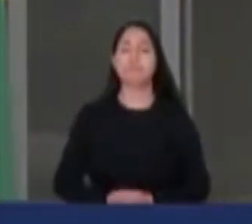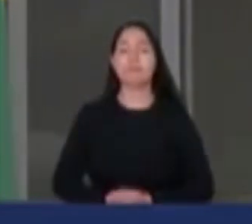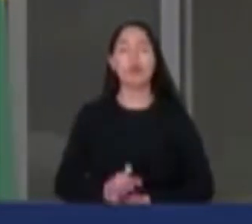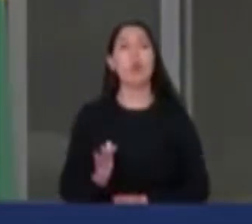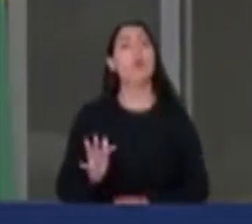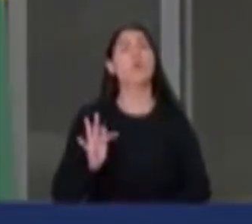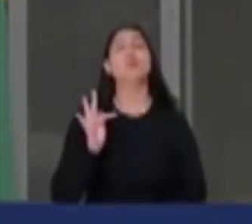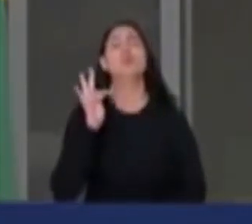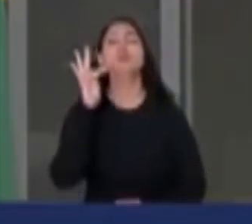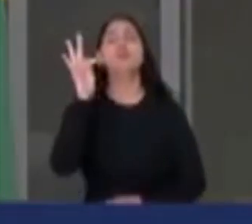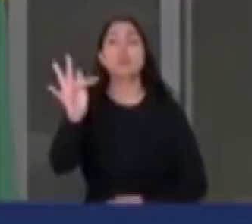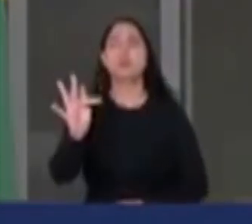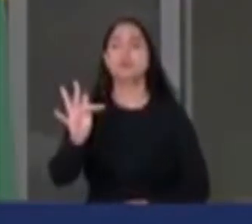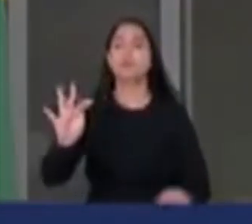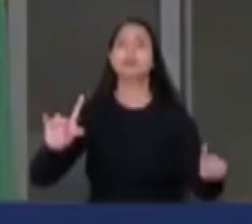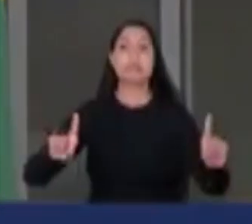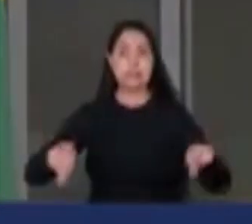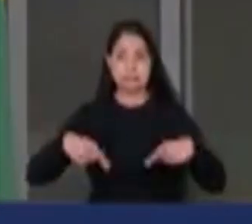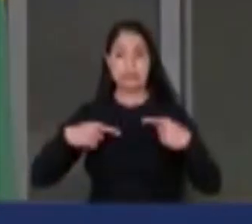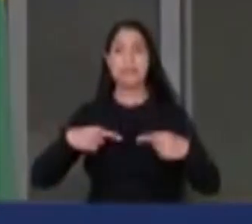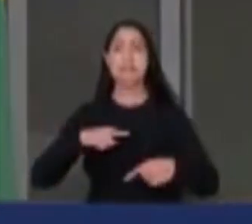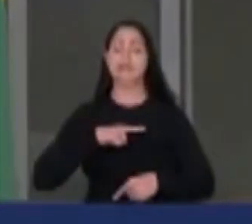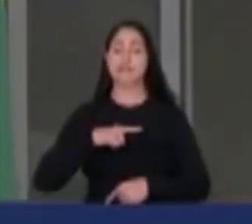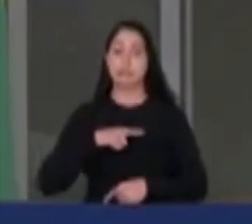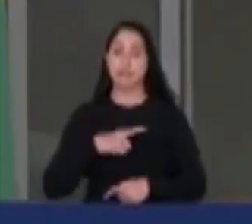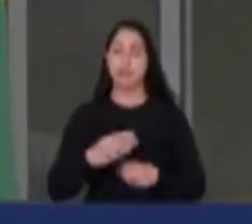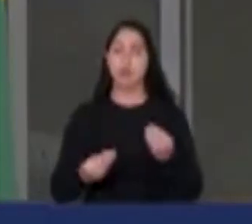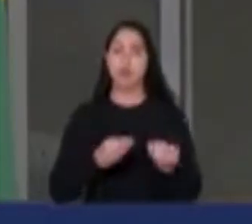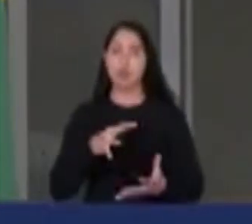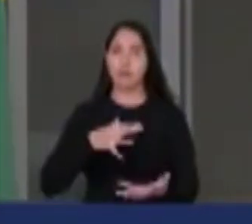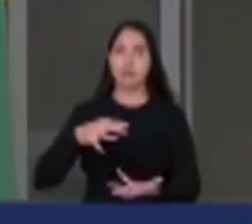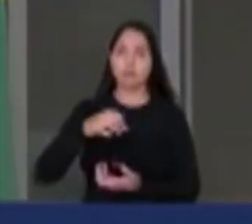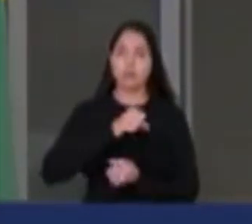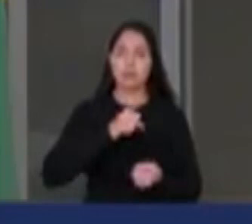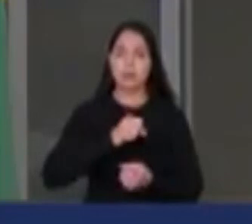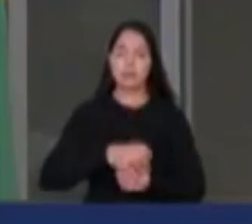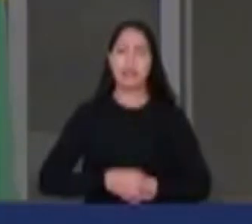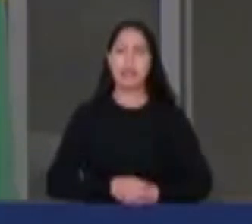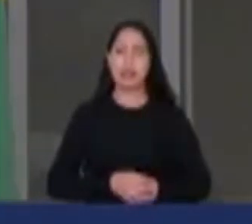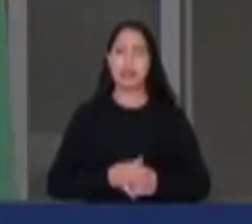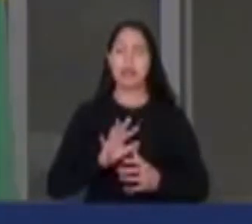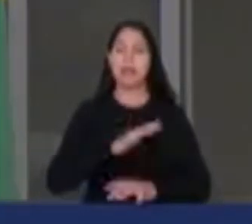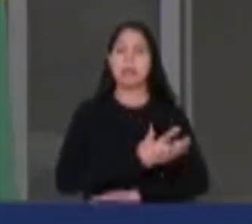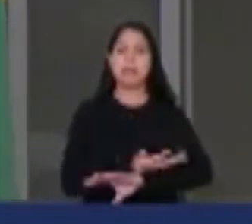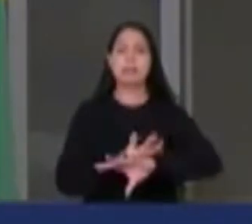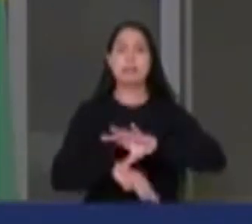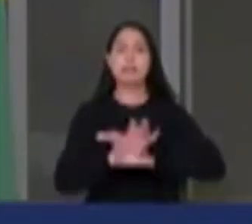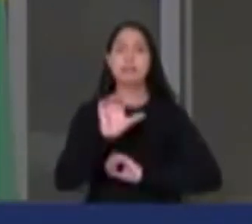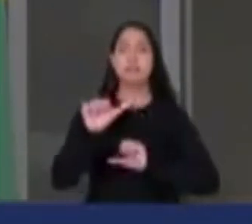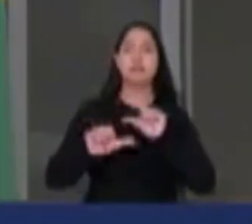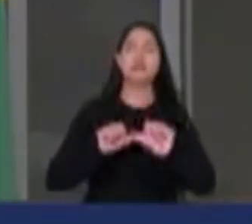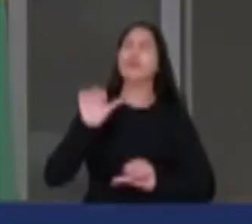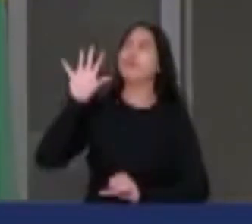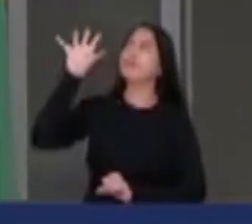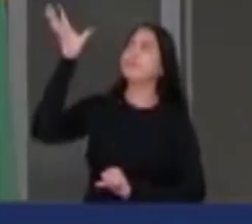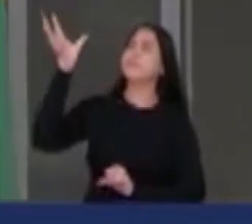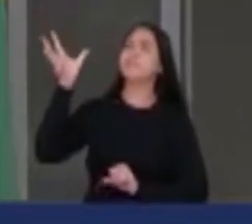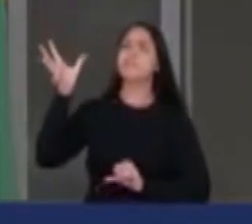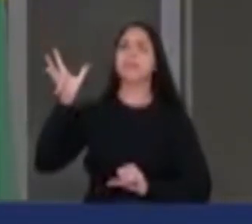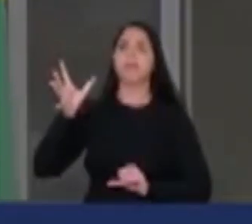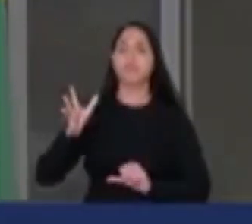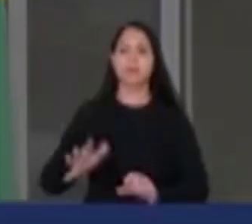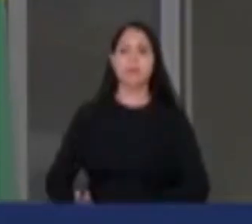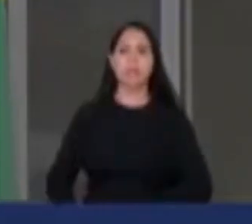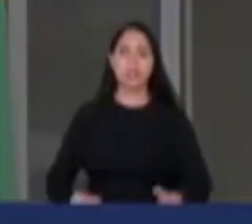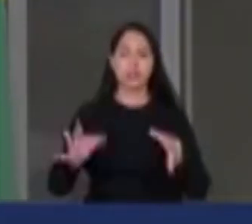reserva grandes desafios. Sustentabilidade, mudanças climáticas, transformação digital. A Silvia, que vem dessa área